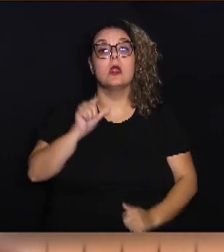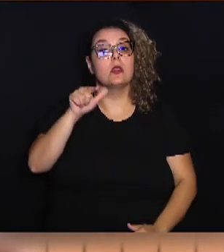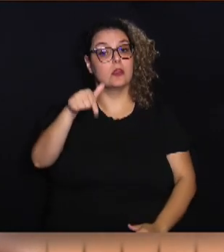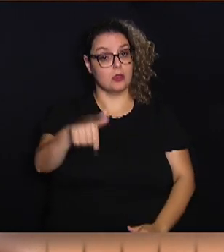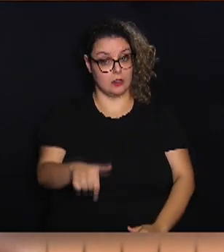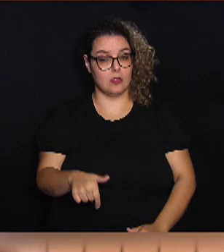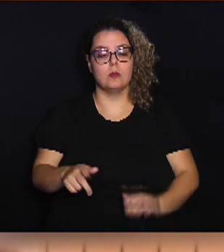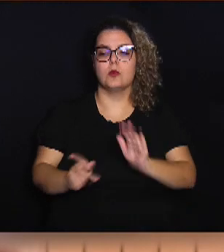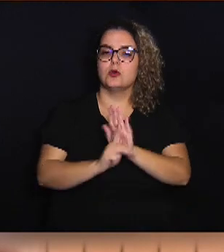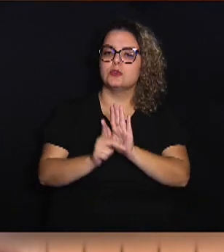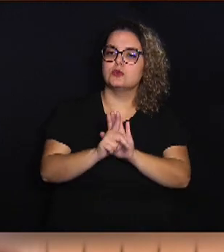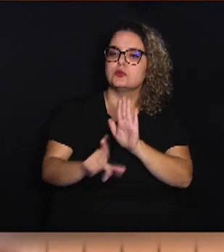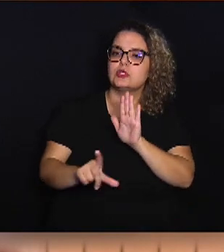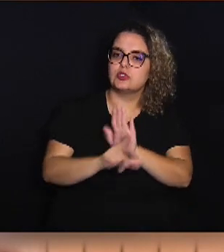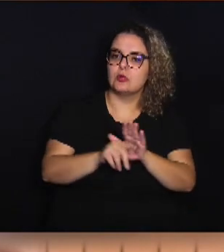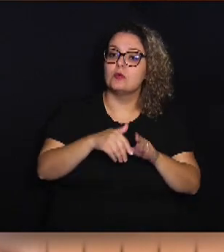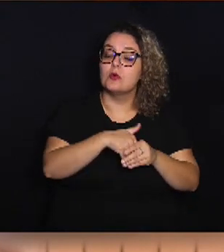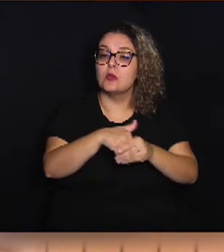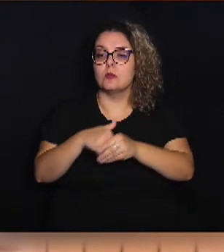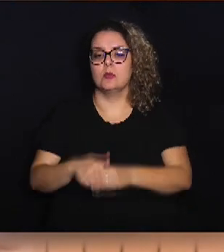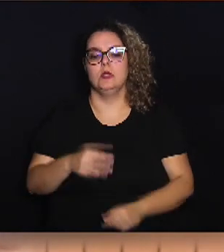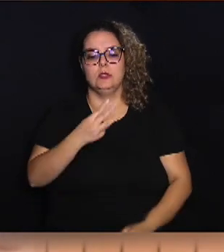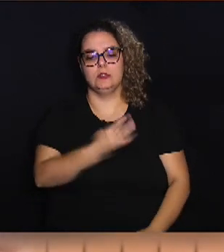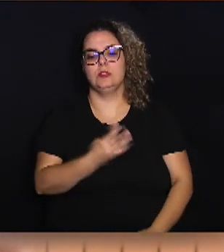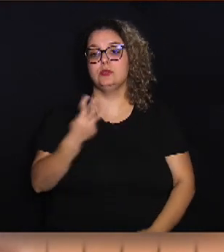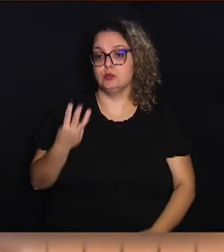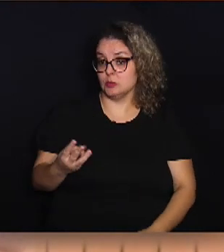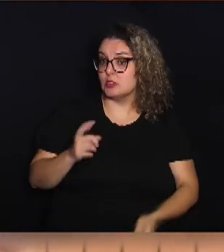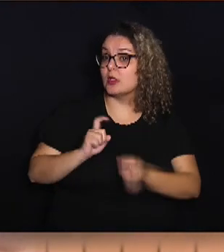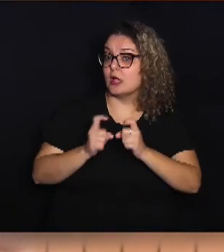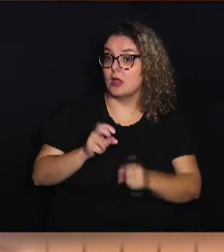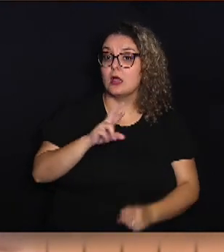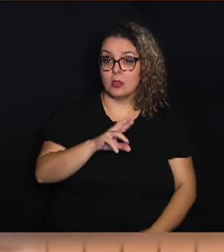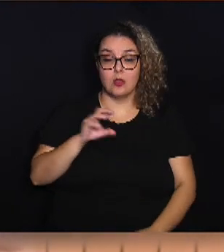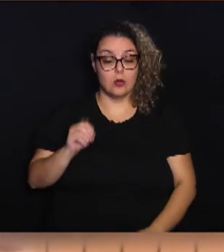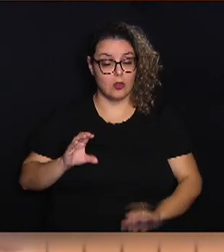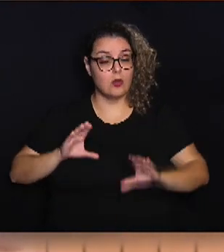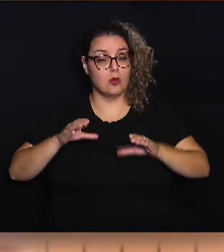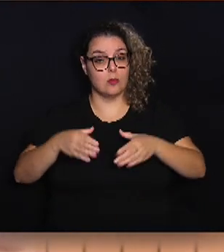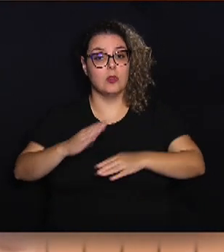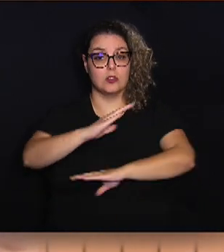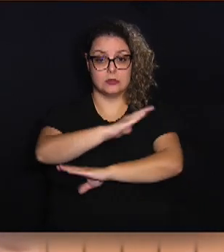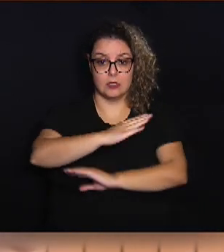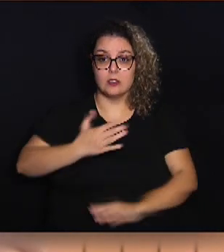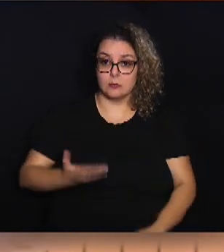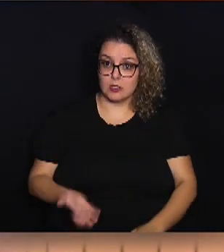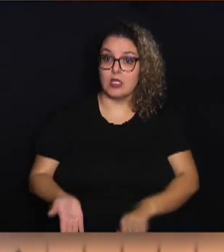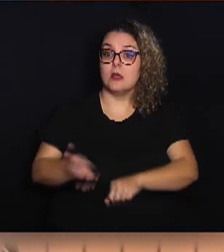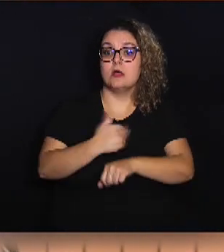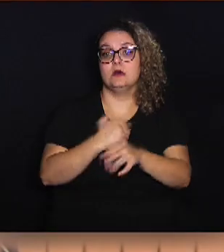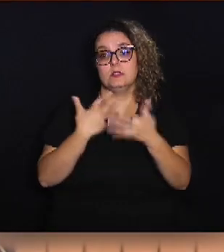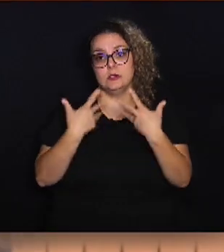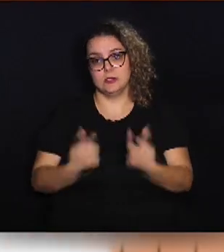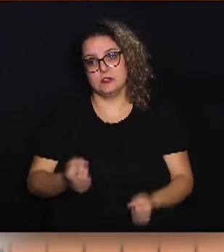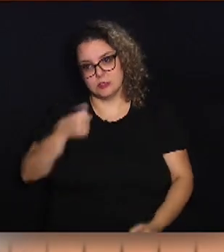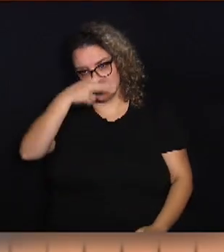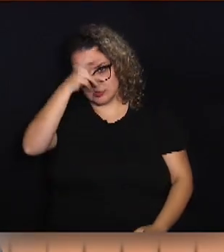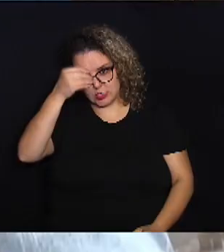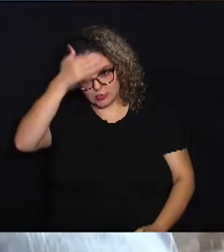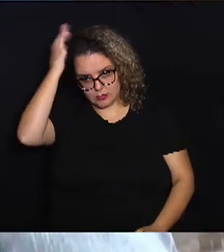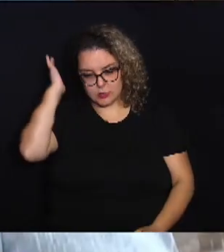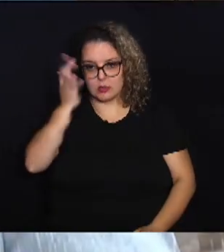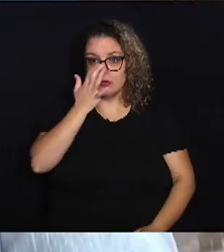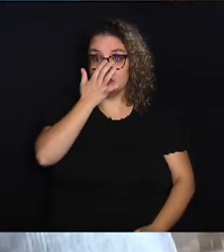o projeto de lei foi votado durante a 33ª reunião ordinária da Câmara, antes de ser sancionado pelo prefeito Dário